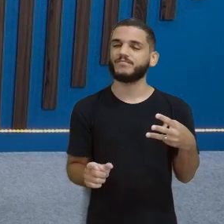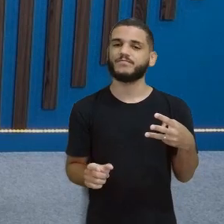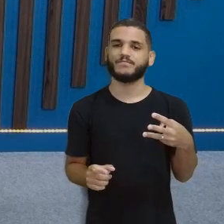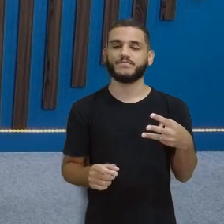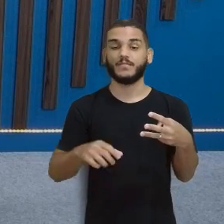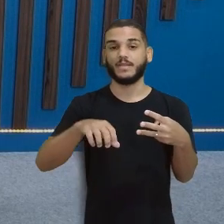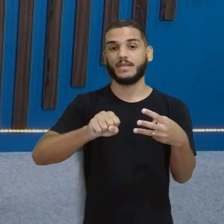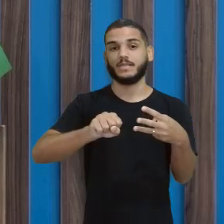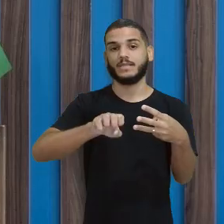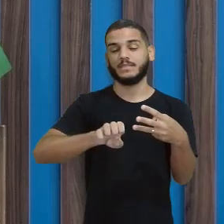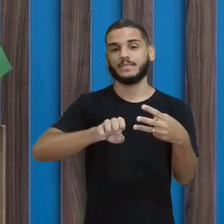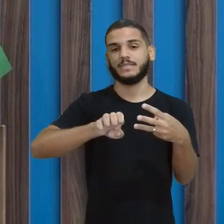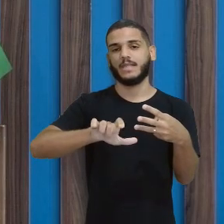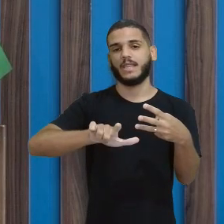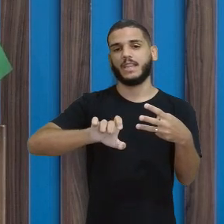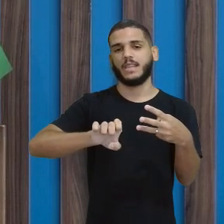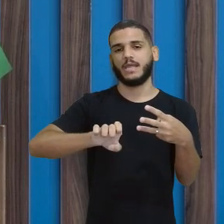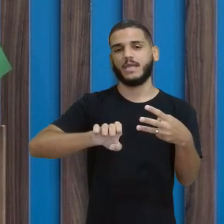Se-le